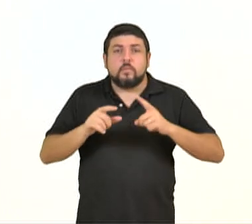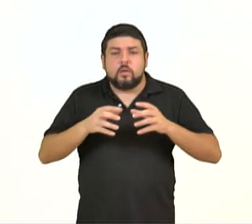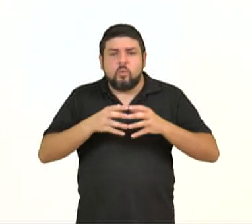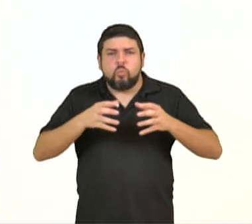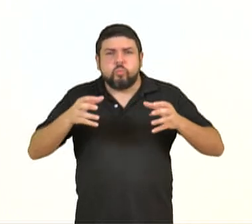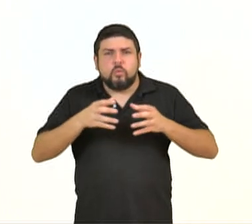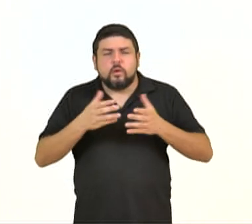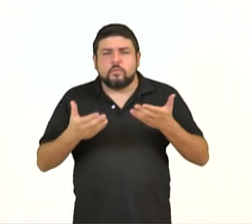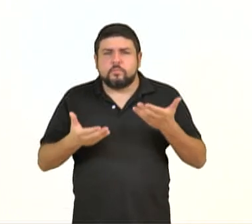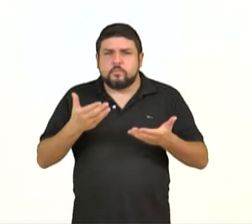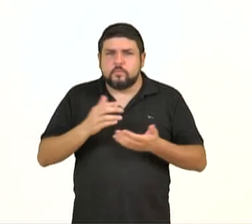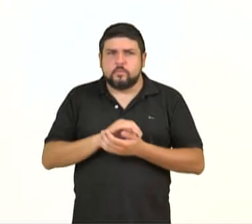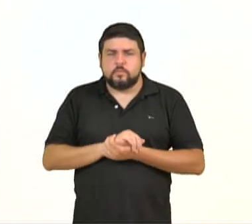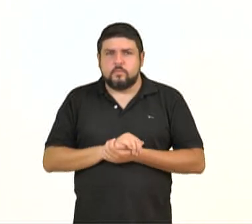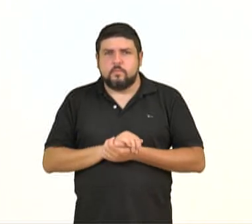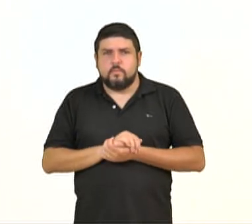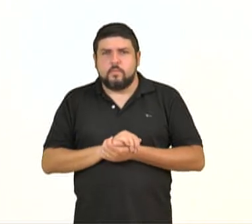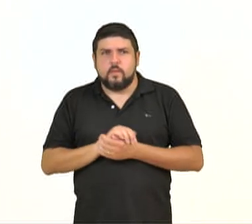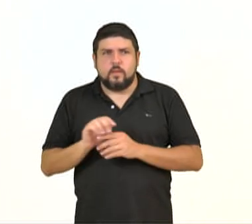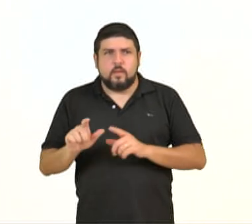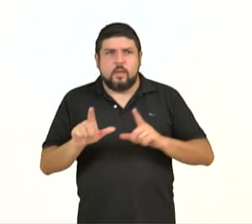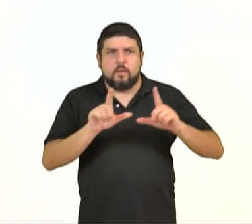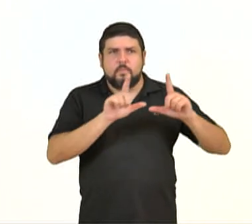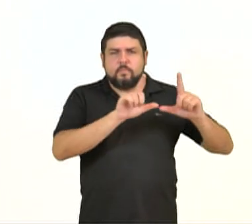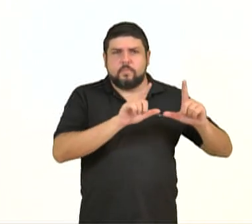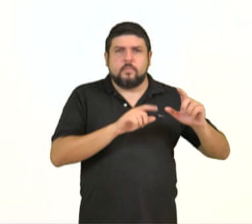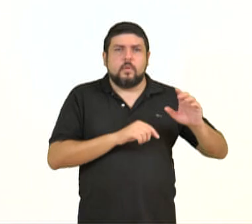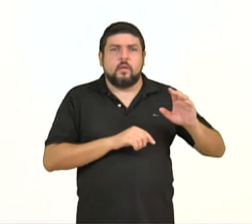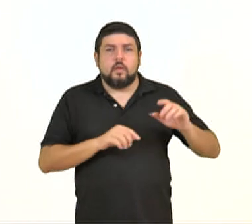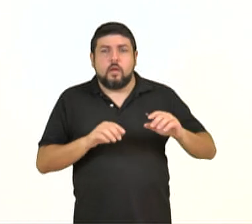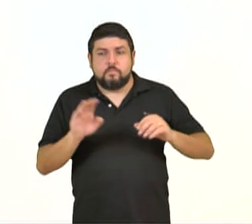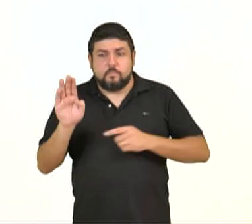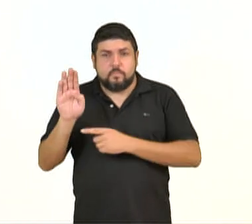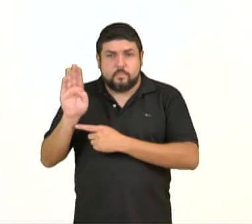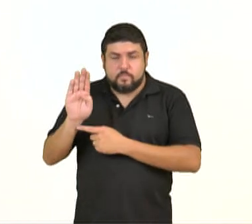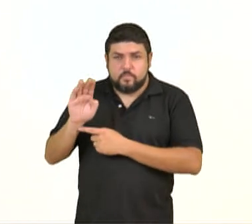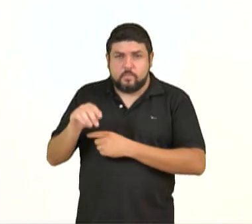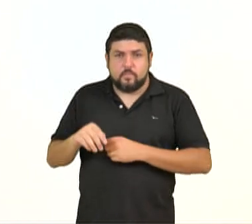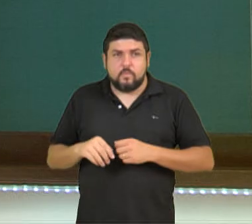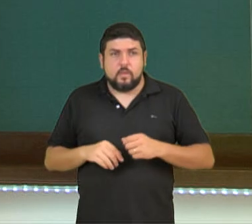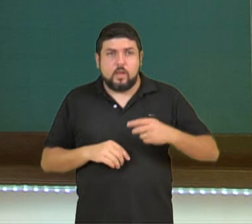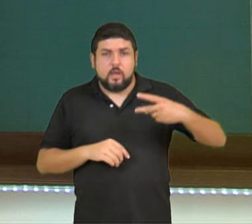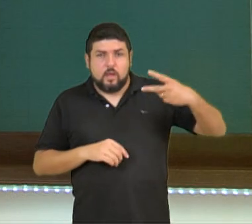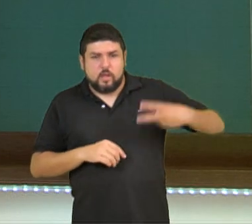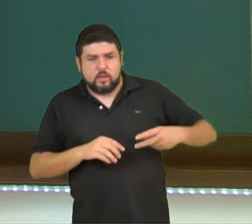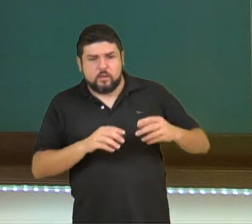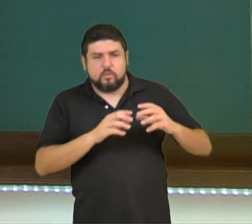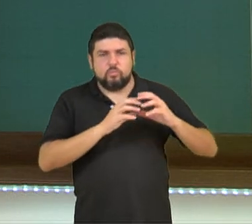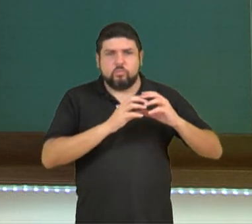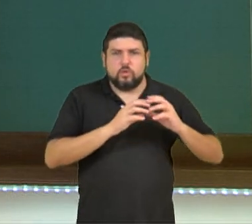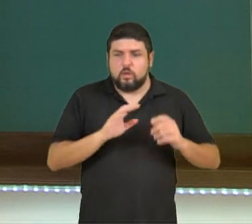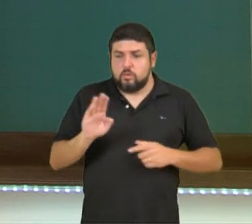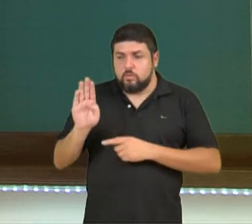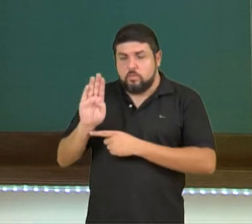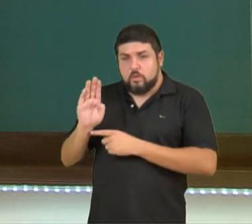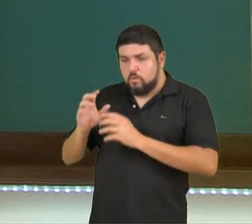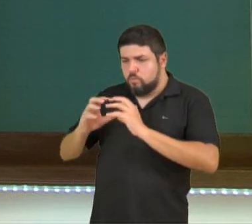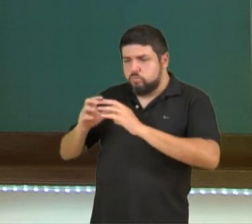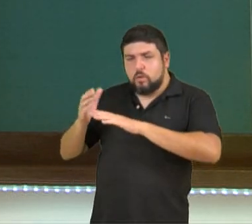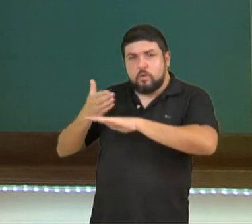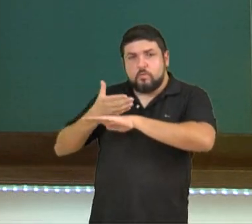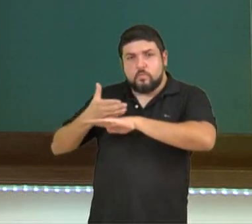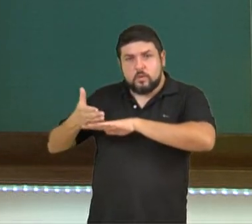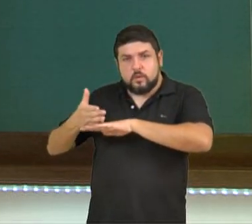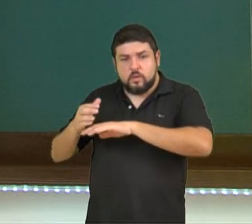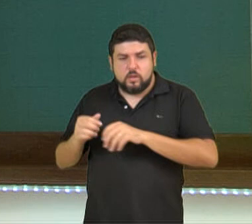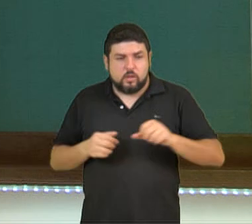Aqui uma bola de beisebol na primeira imagem, na segunda uma bola de softball, no beisebol as bolas são brancas e no softball elas podem